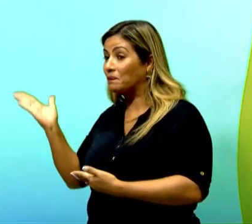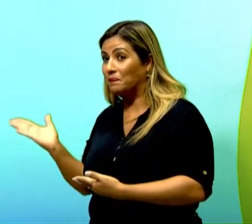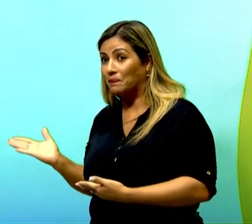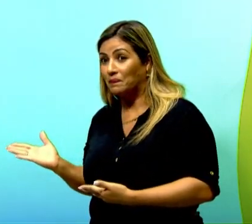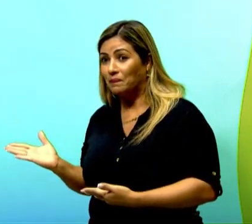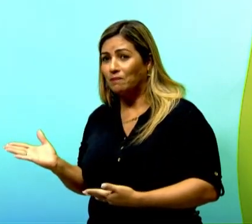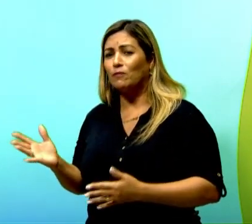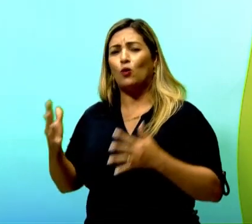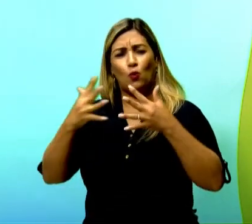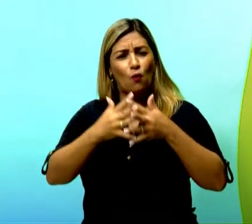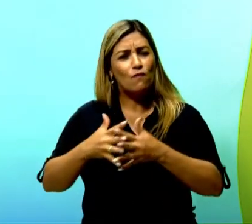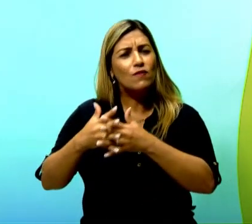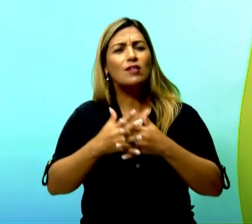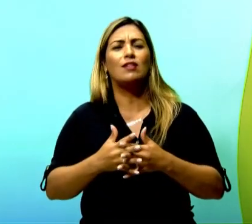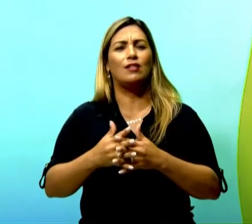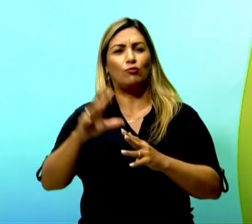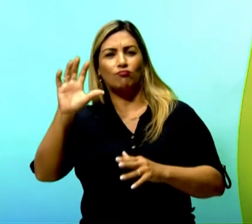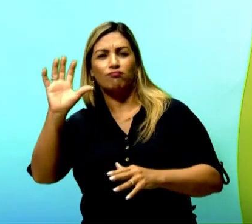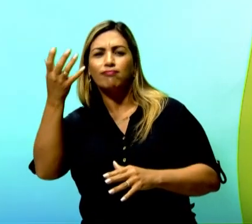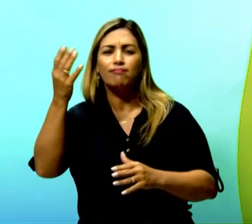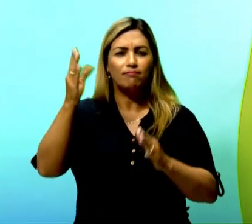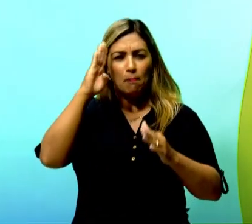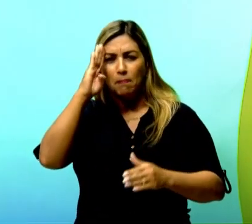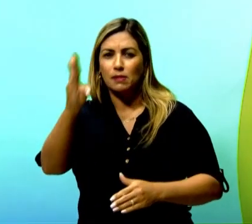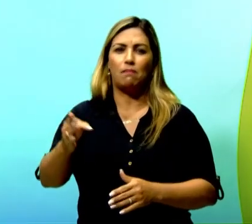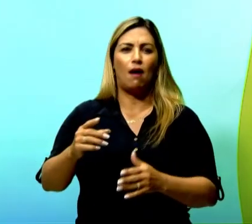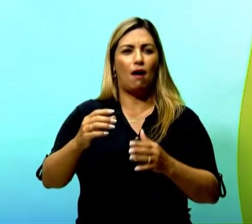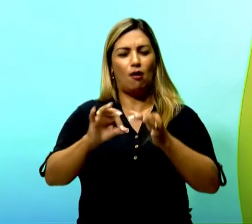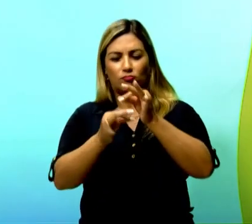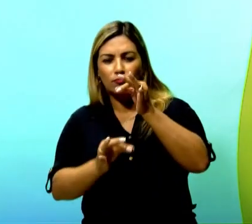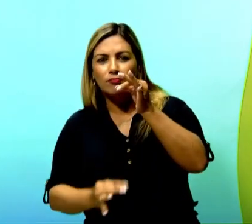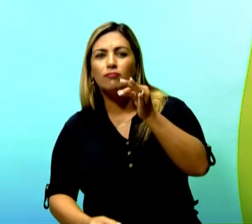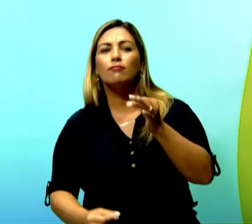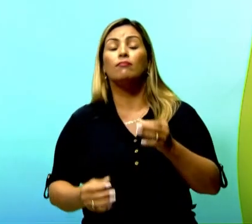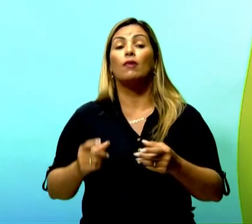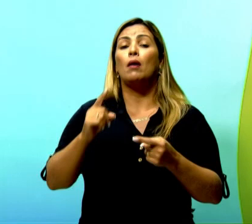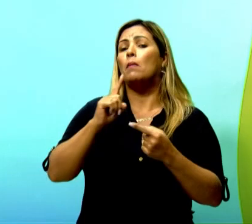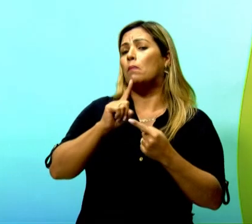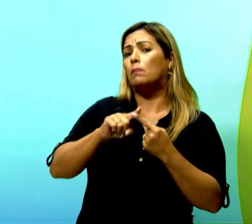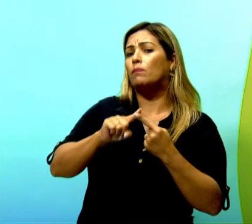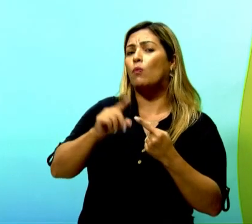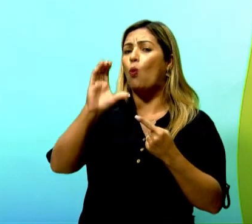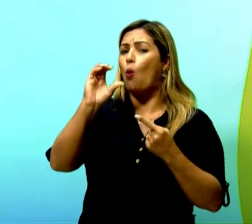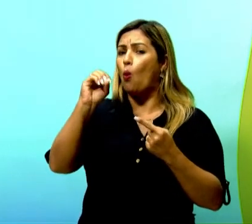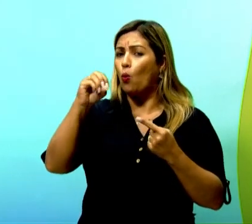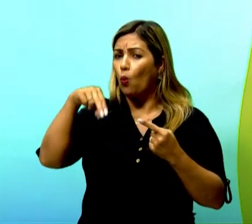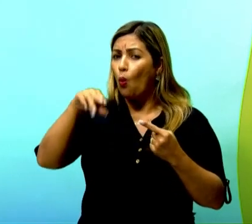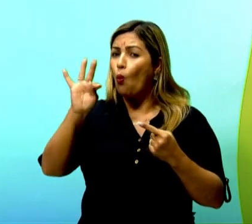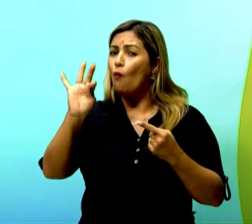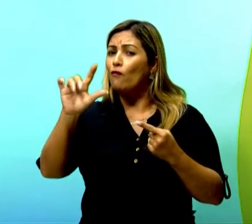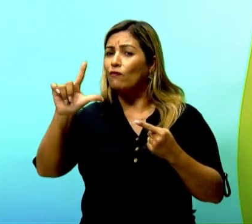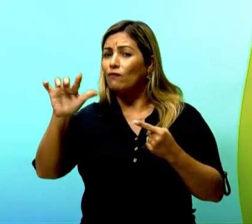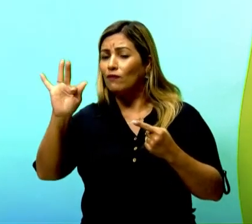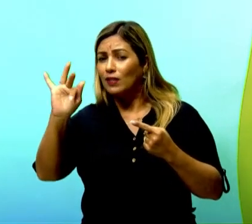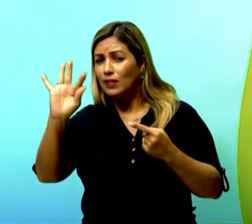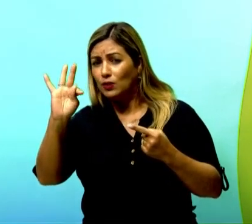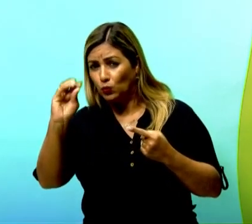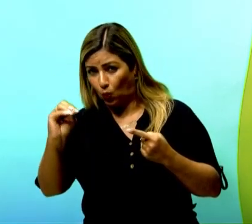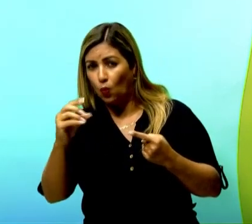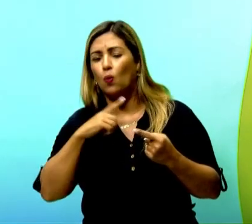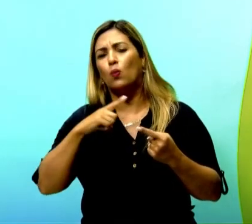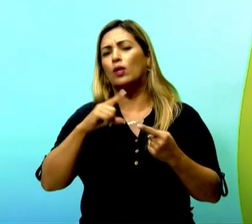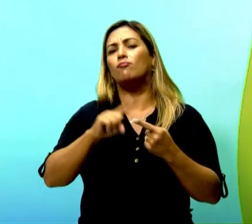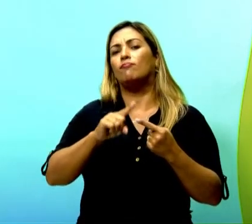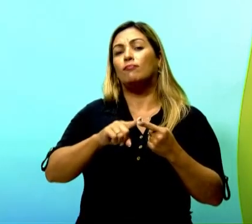conflito, clímax, desfecho. O que seria o conflito? Eu tenho dentro da minha narrativa uma situação inicial, onde é